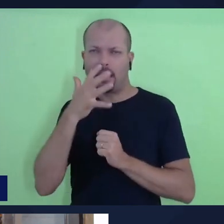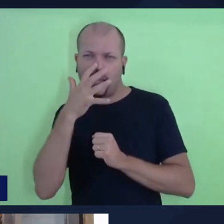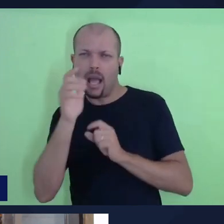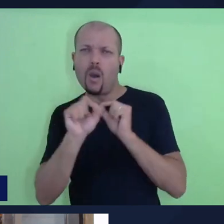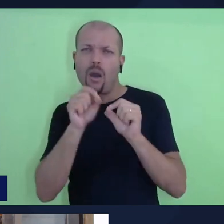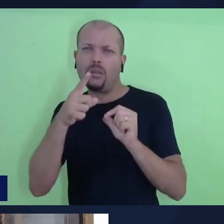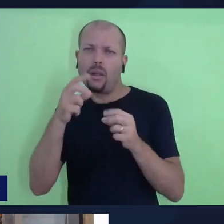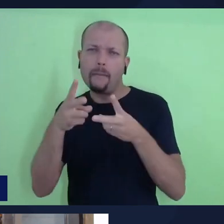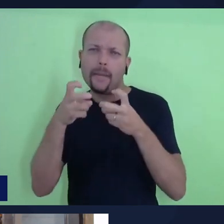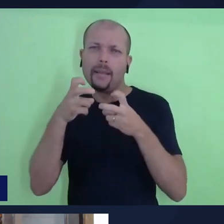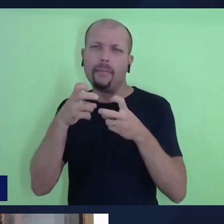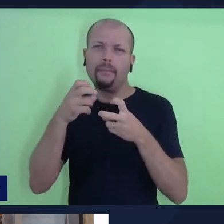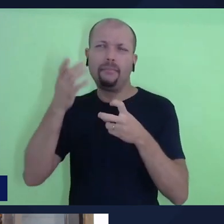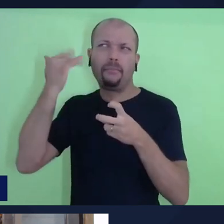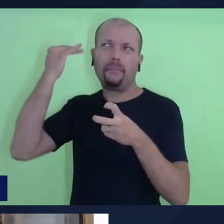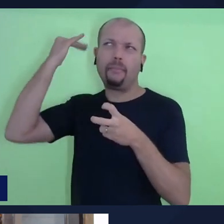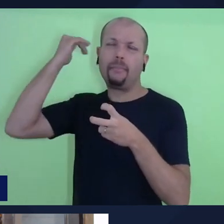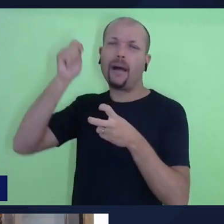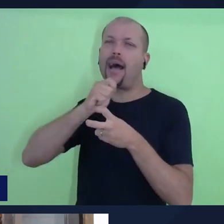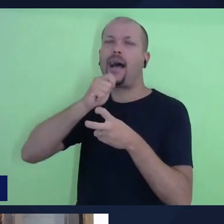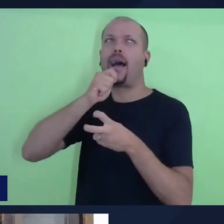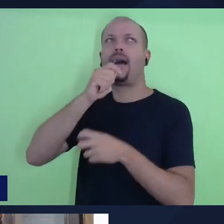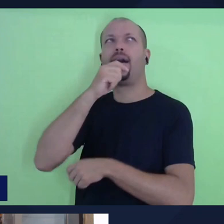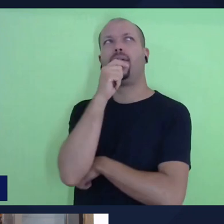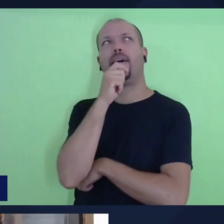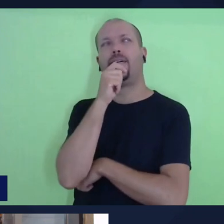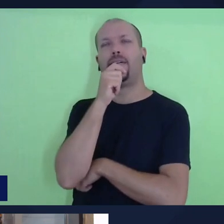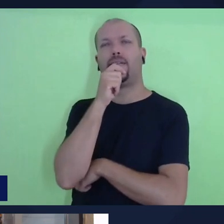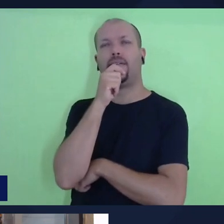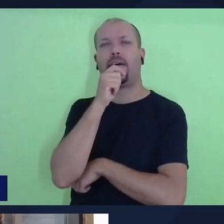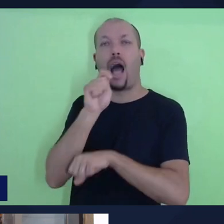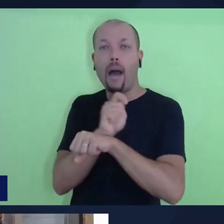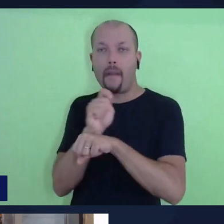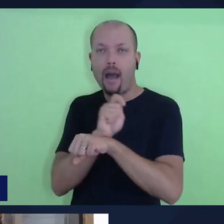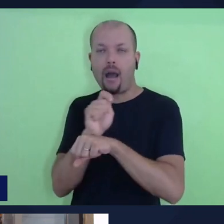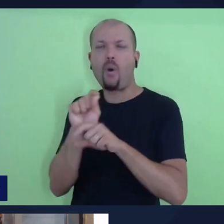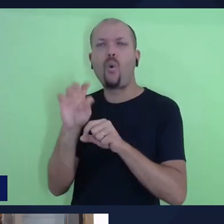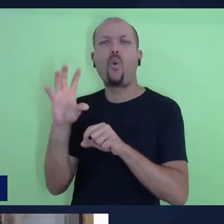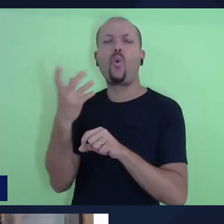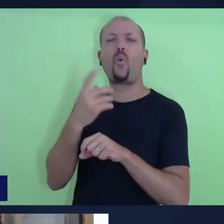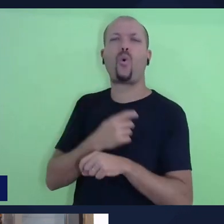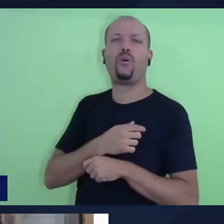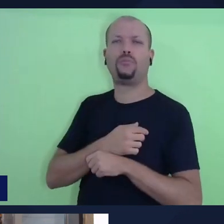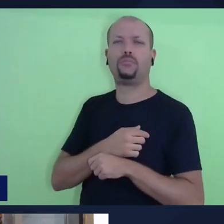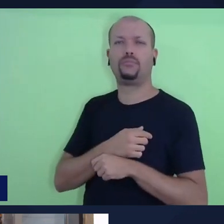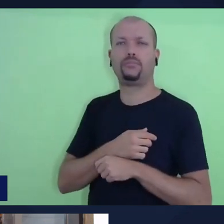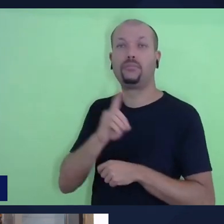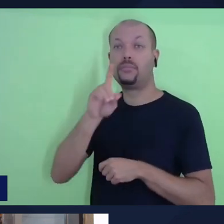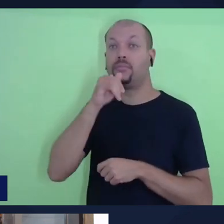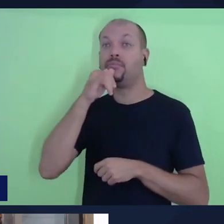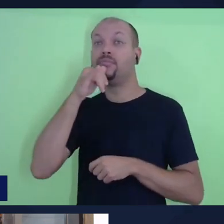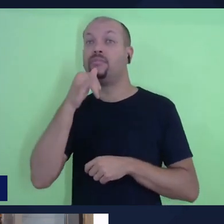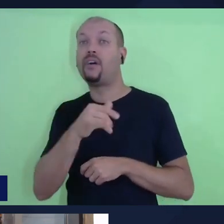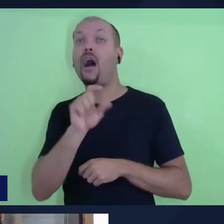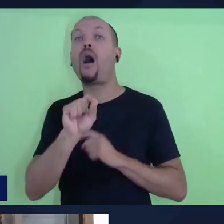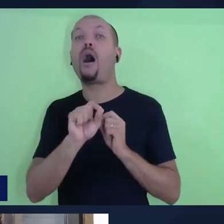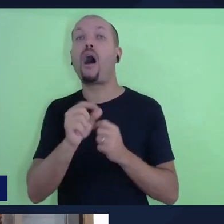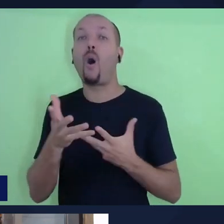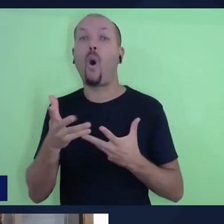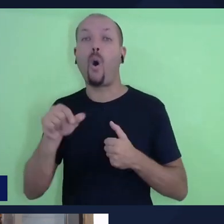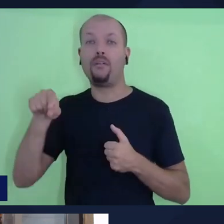para trás ainda, para o seu patriarca de Abraão, o que que Deus fala quando convida ele a sair